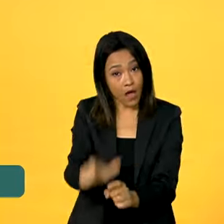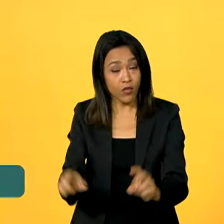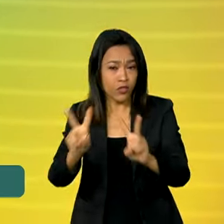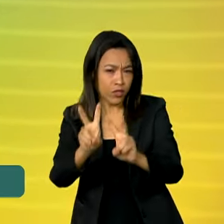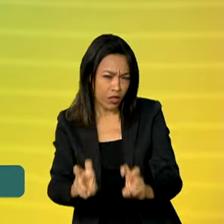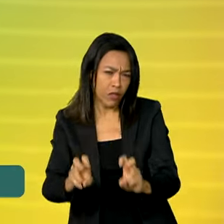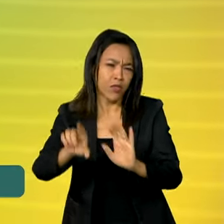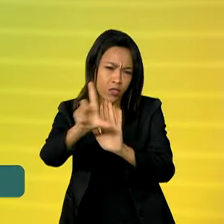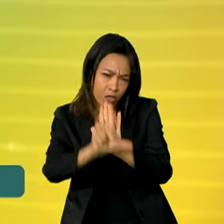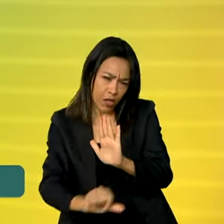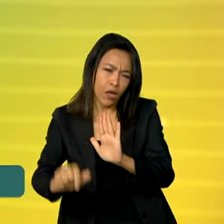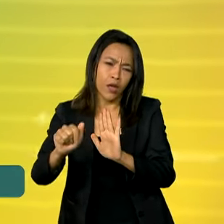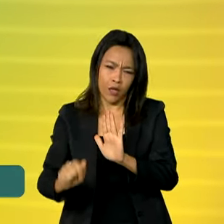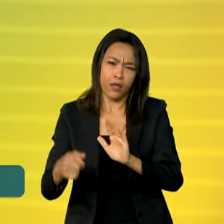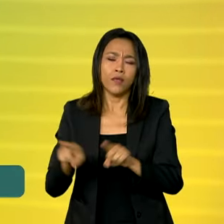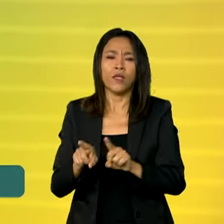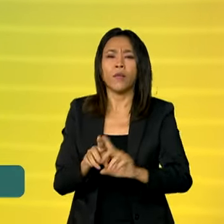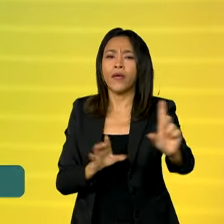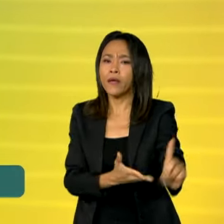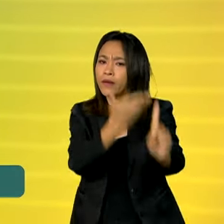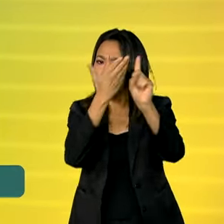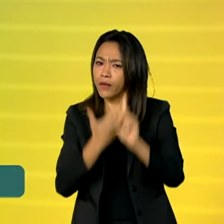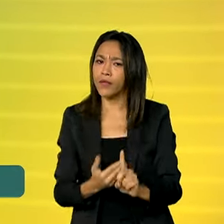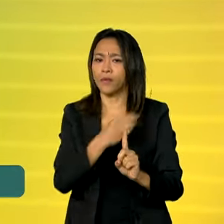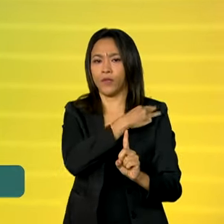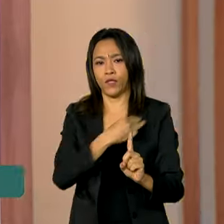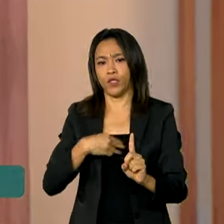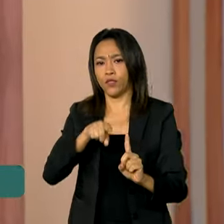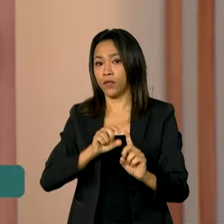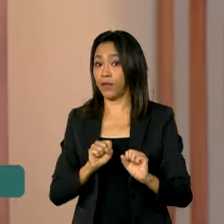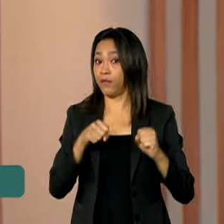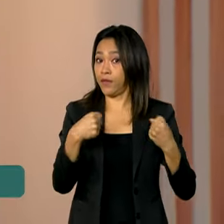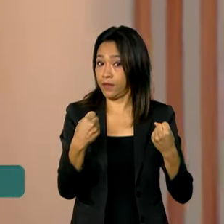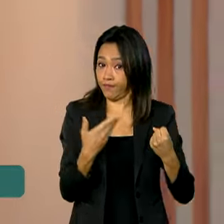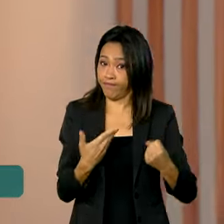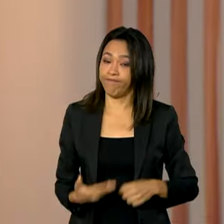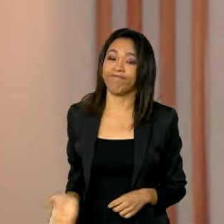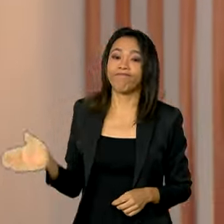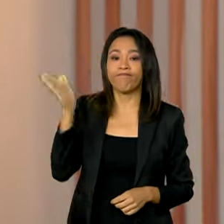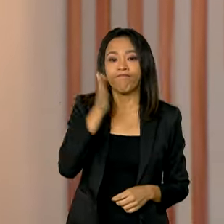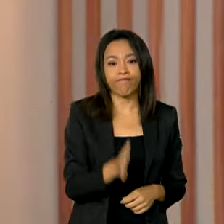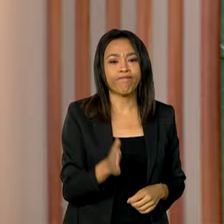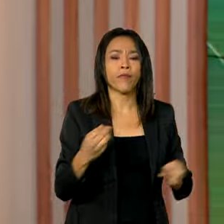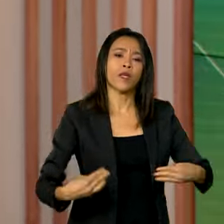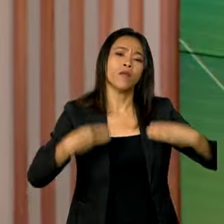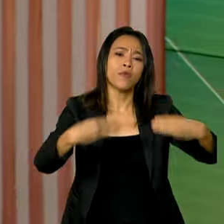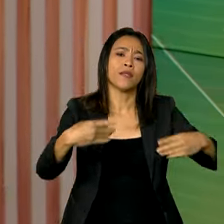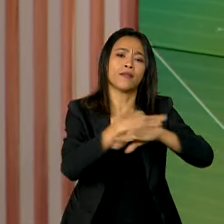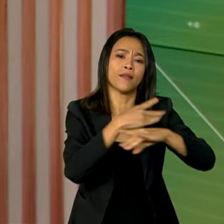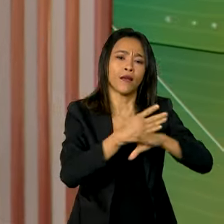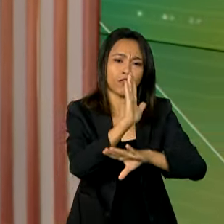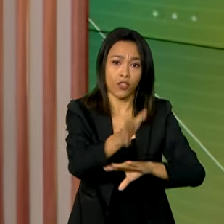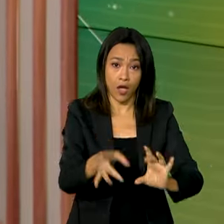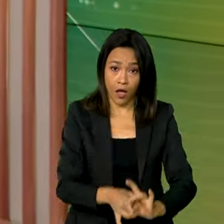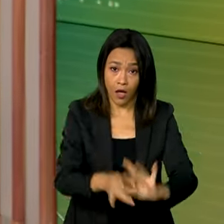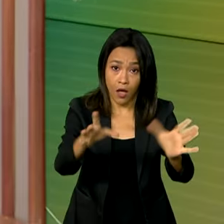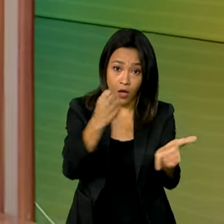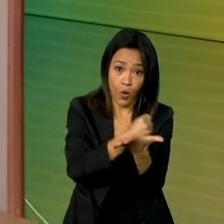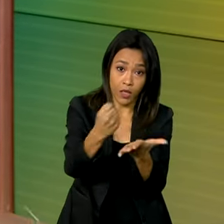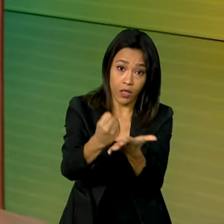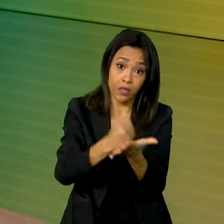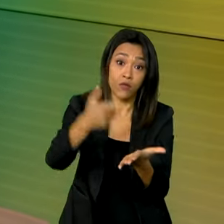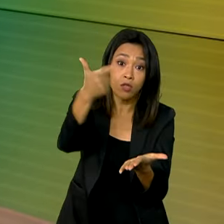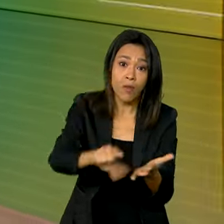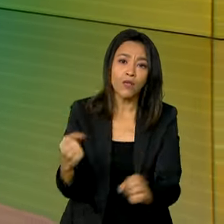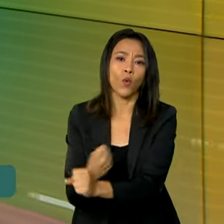e recebe o ministro da Defesa, José Múcio. O Ministério das Cidades autorizou a contratação de mais